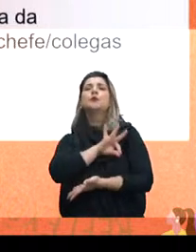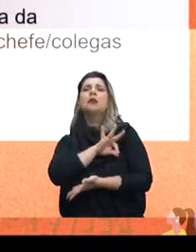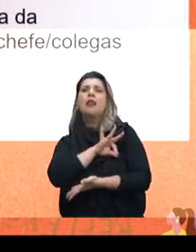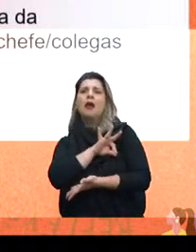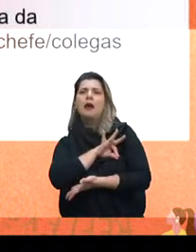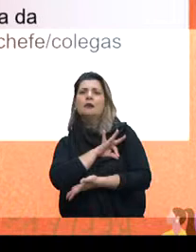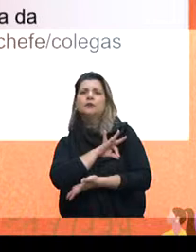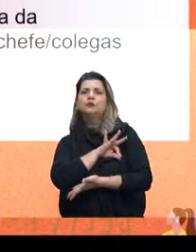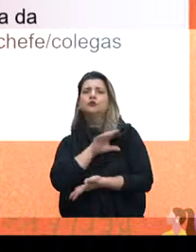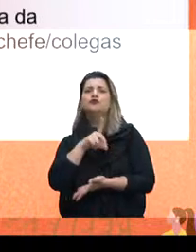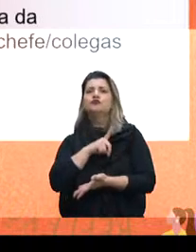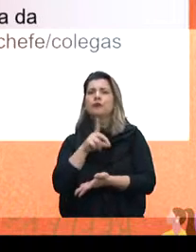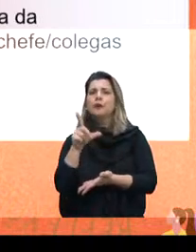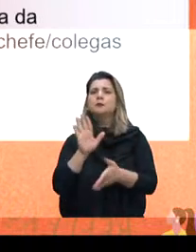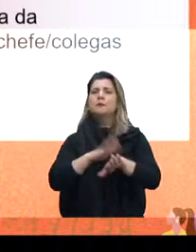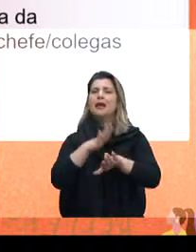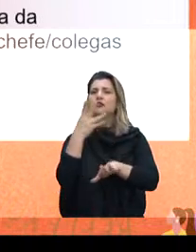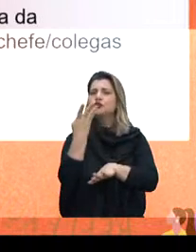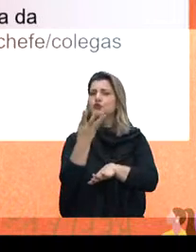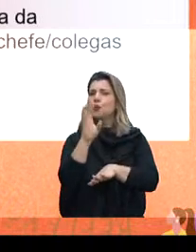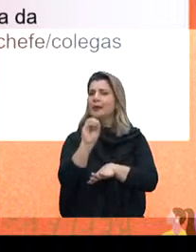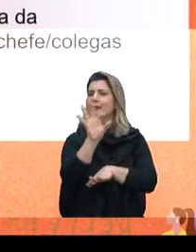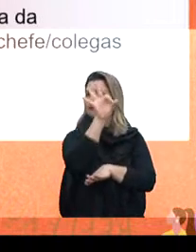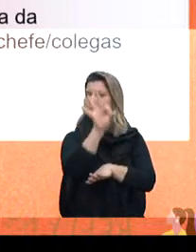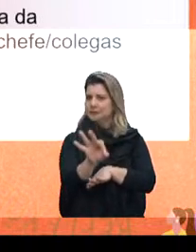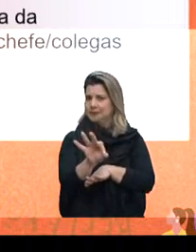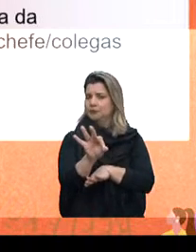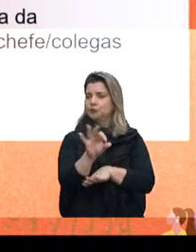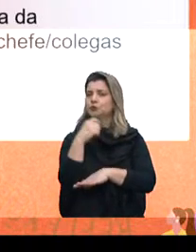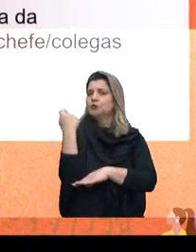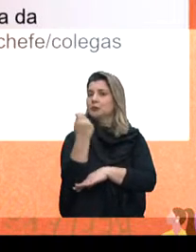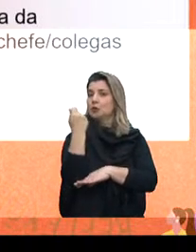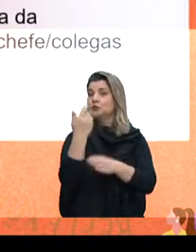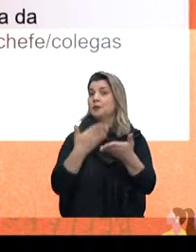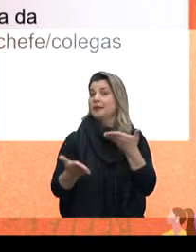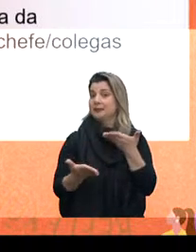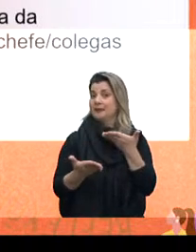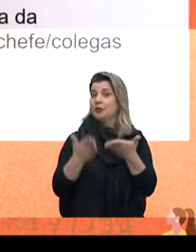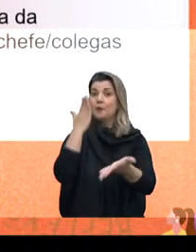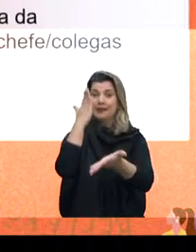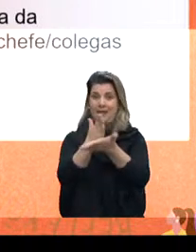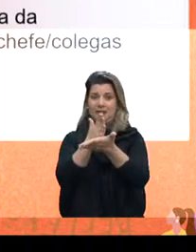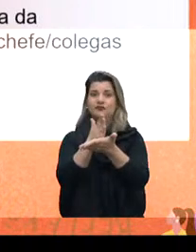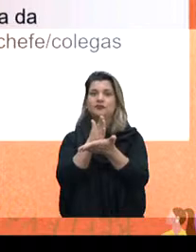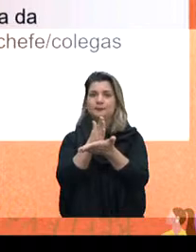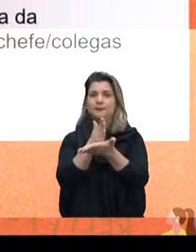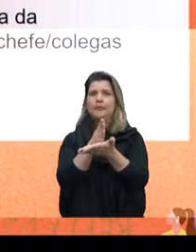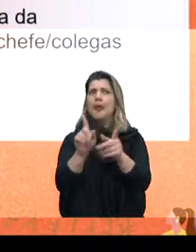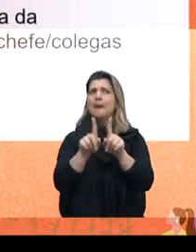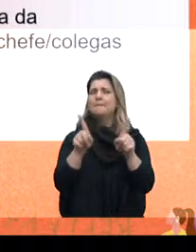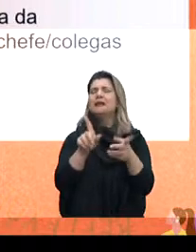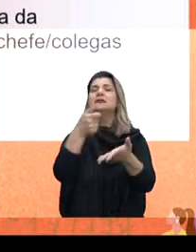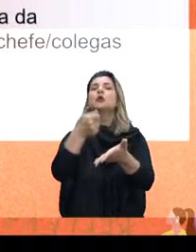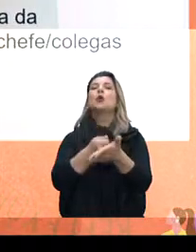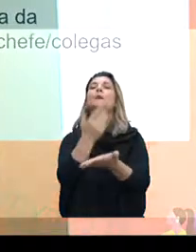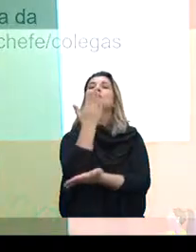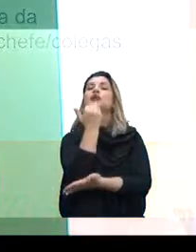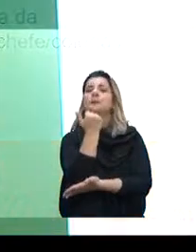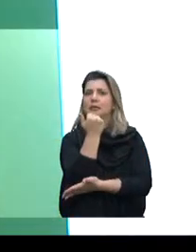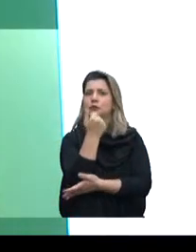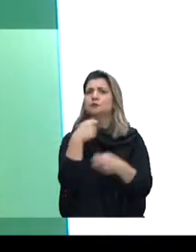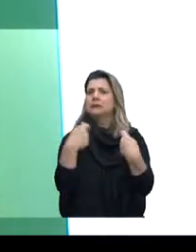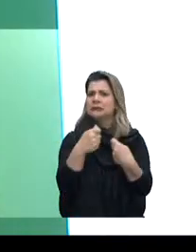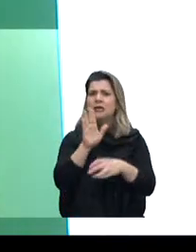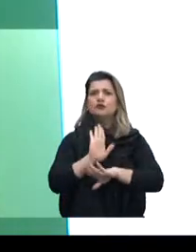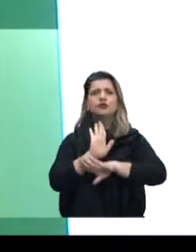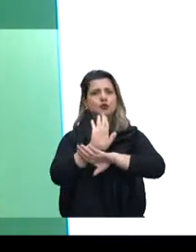ali mais de 40% dos gaúchos que perderam mais da metade da renda. Mas isso resultou no impacto para a compra de alimentos. Precisaram de ajuda para